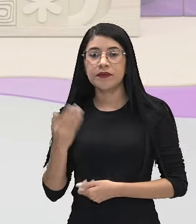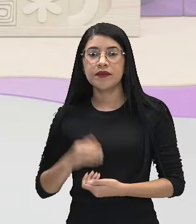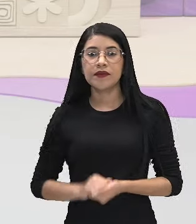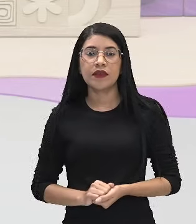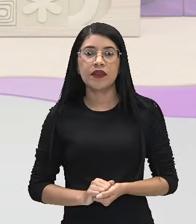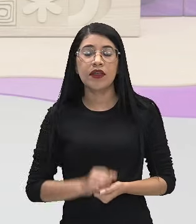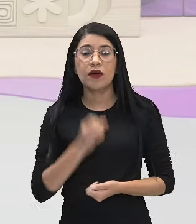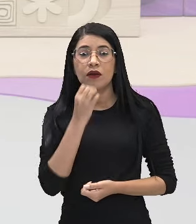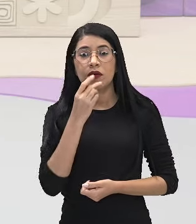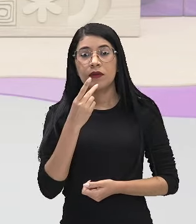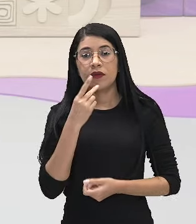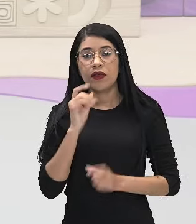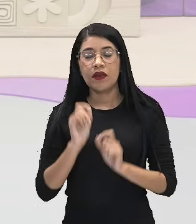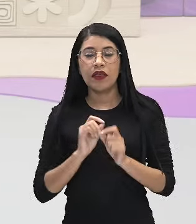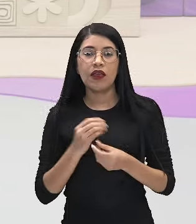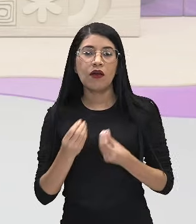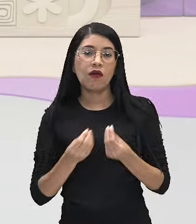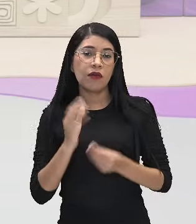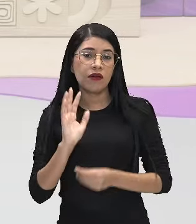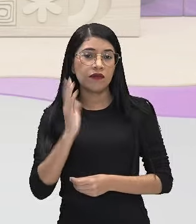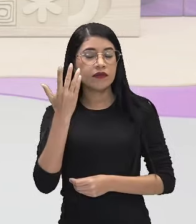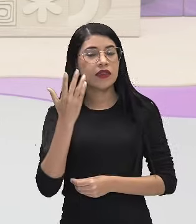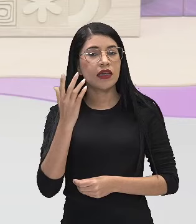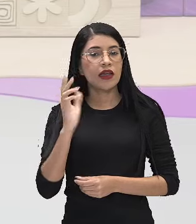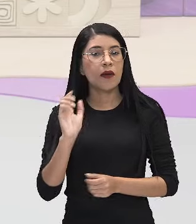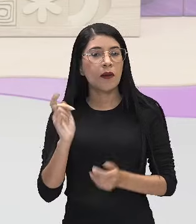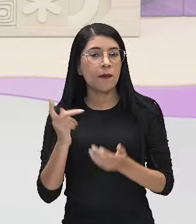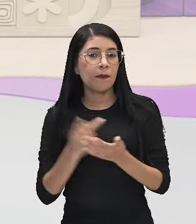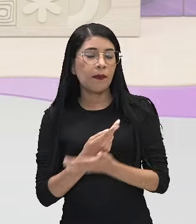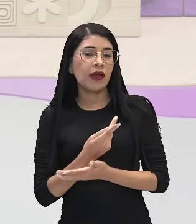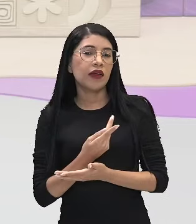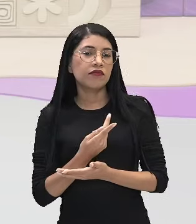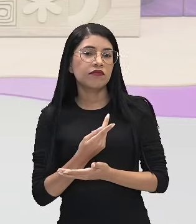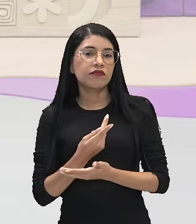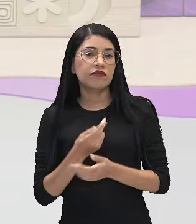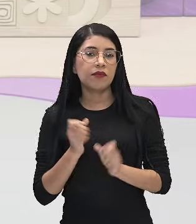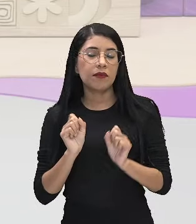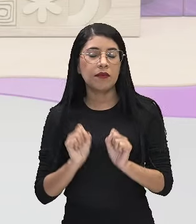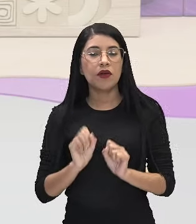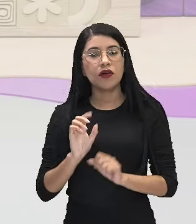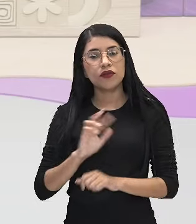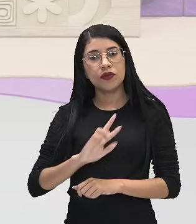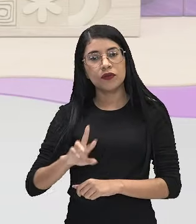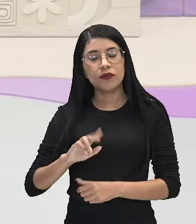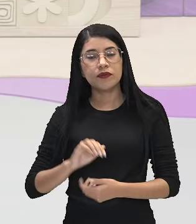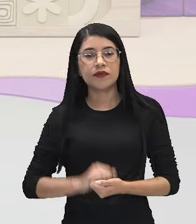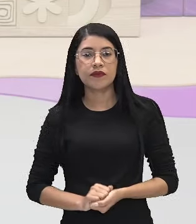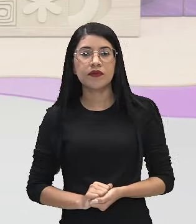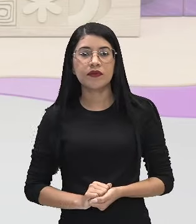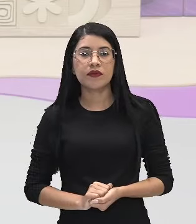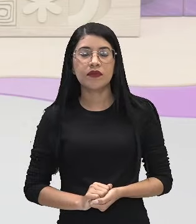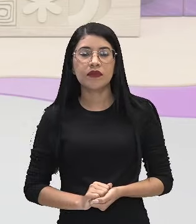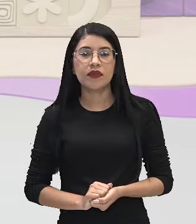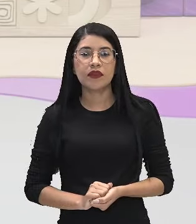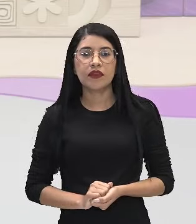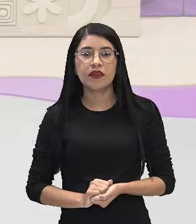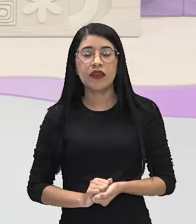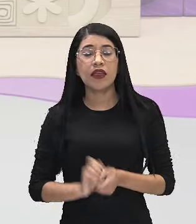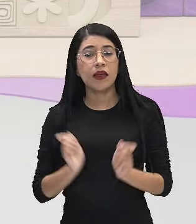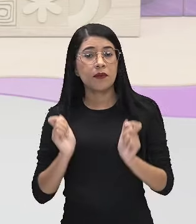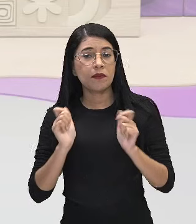probabilidade são as chances de ocorrer ou não um evento. E essas chances, essas